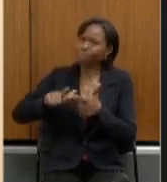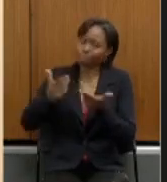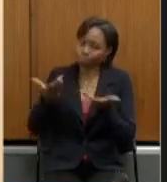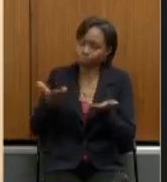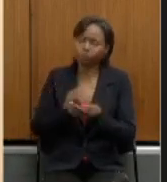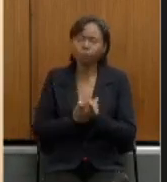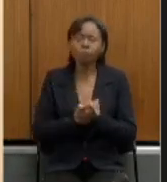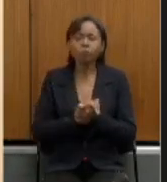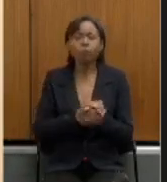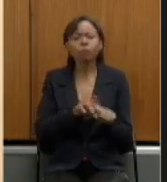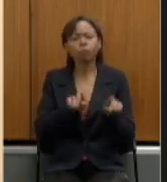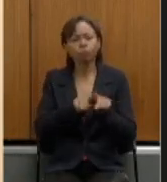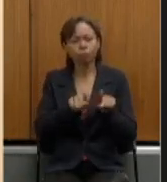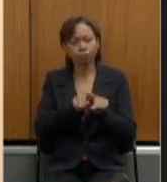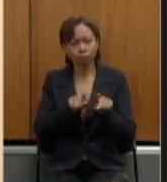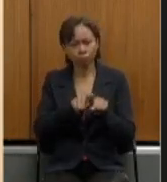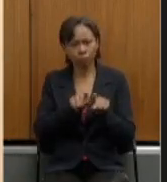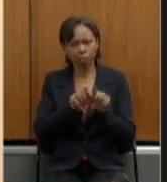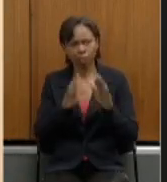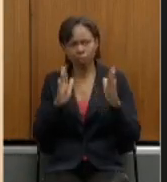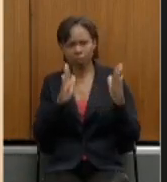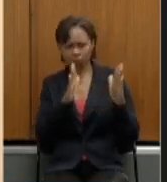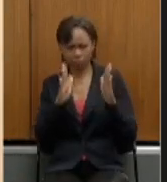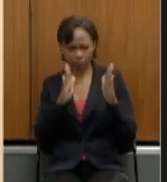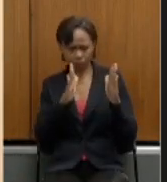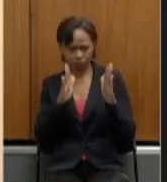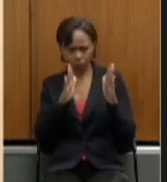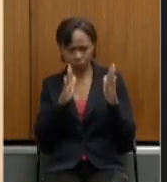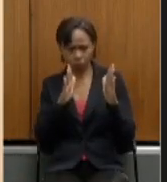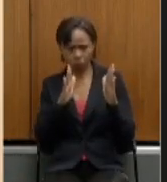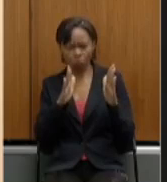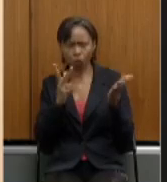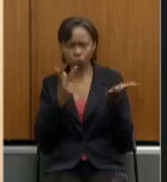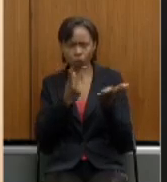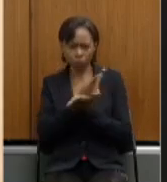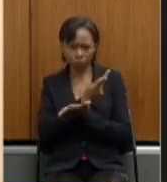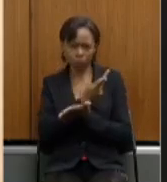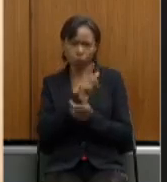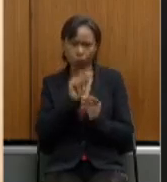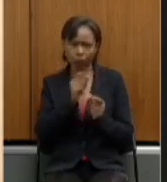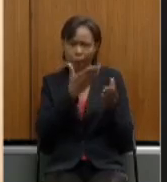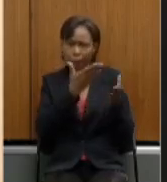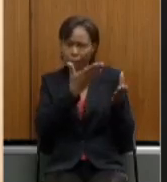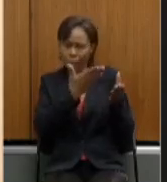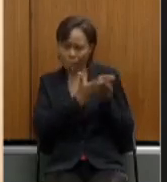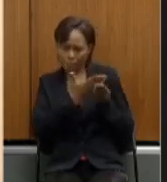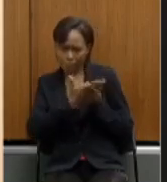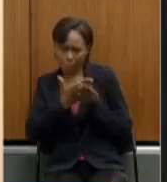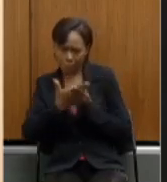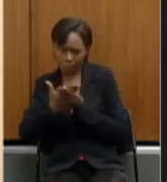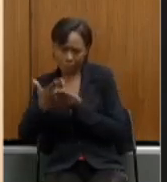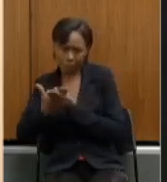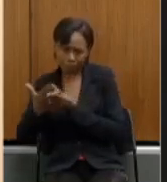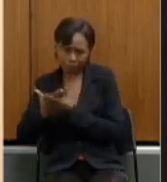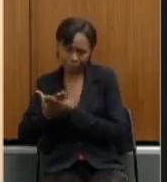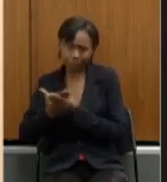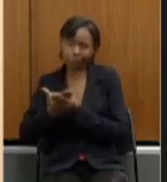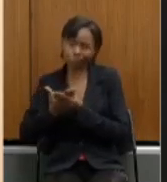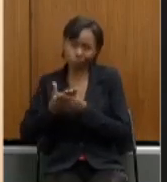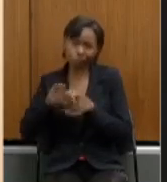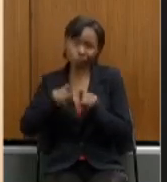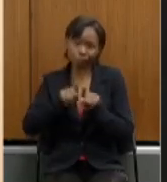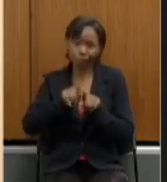nesse período importante salientar que houve uma judicialização houve um mandado de segurança